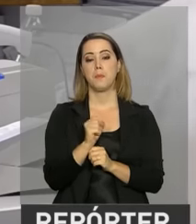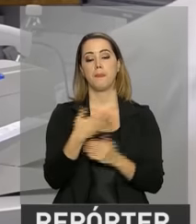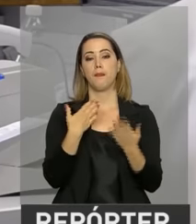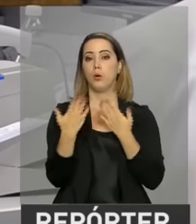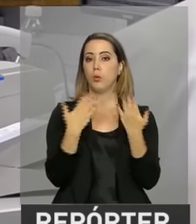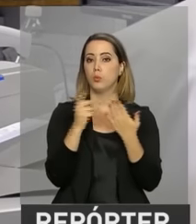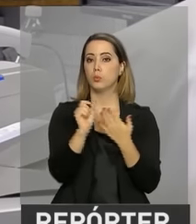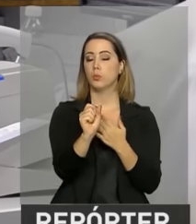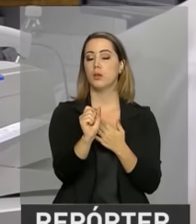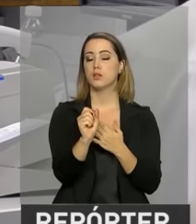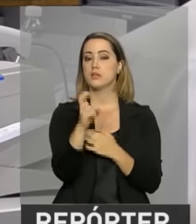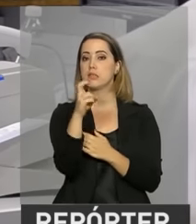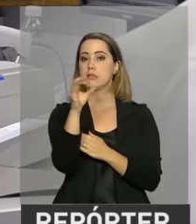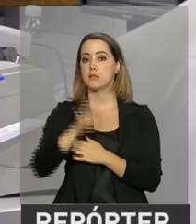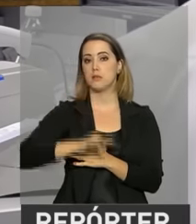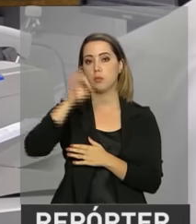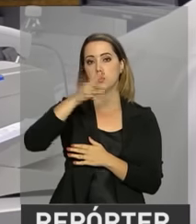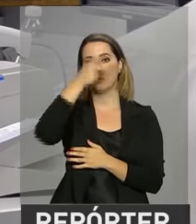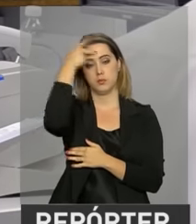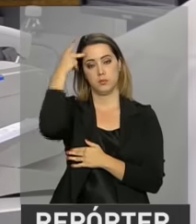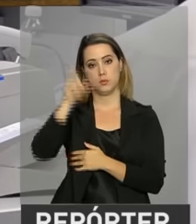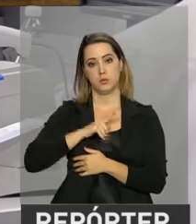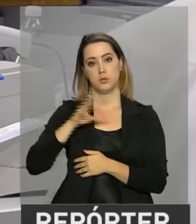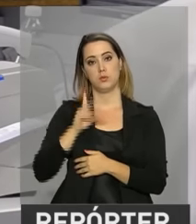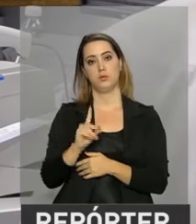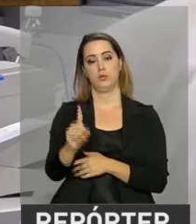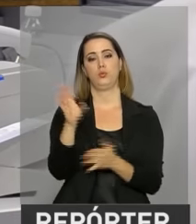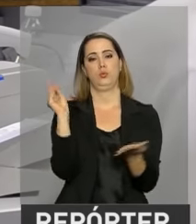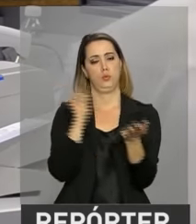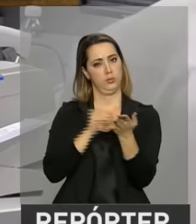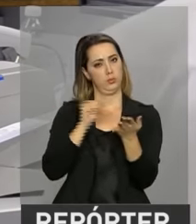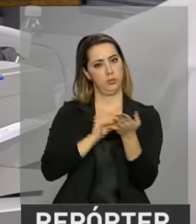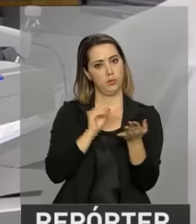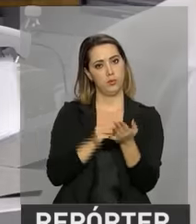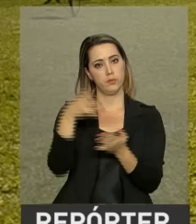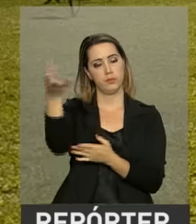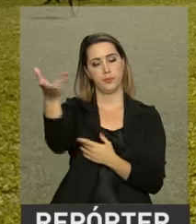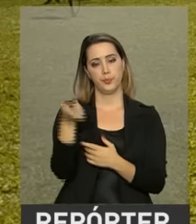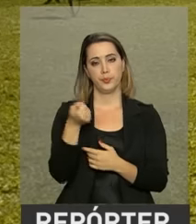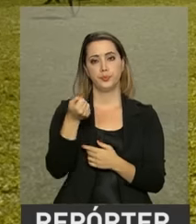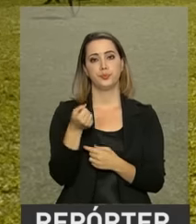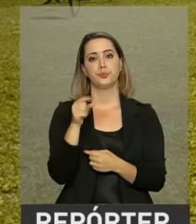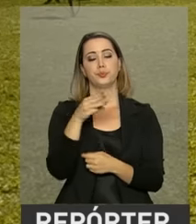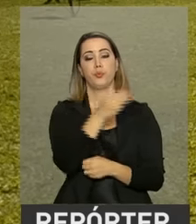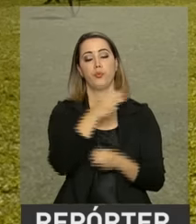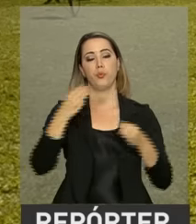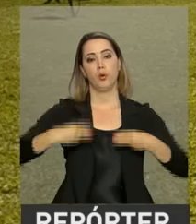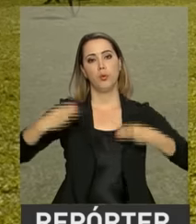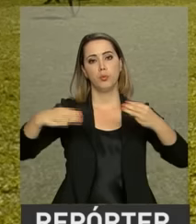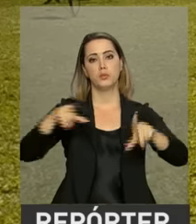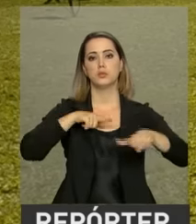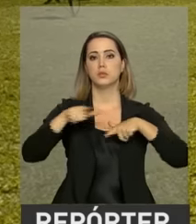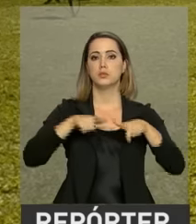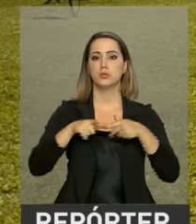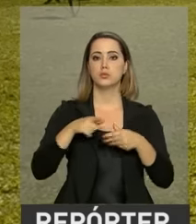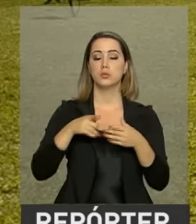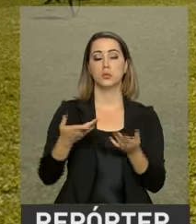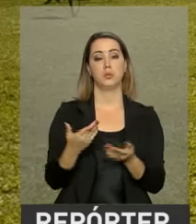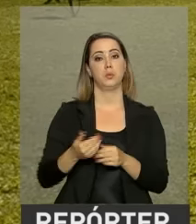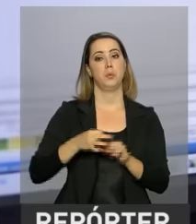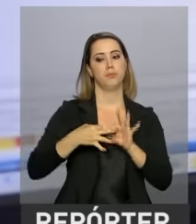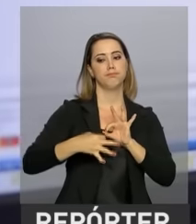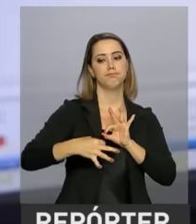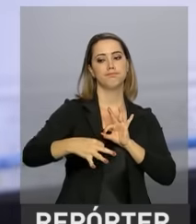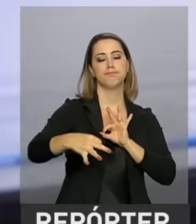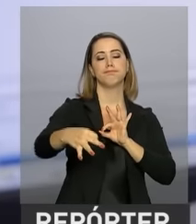Como quase 5% das pessoas que têm direito ao abono ainda não compareceram às agências bancárias, o Ministério do Trabalho estendeu o prazo para o saque do